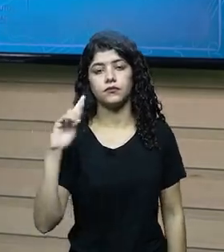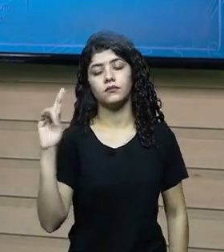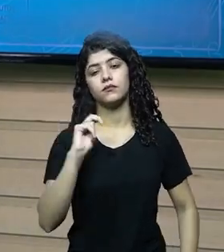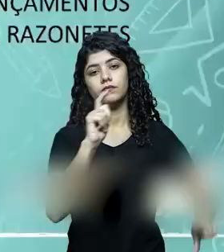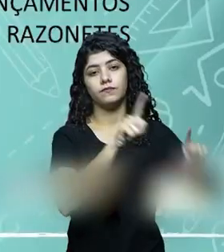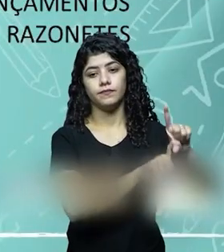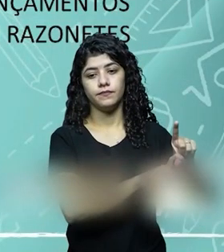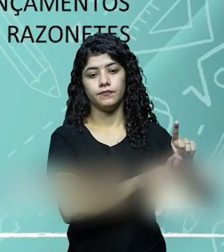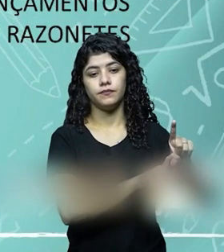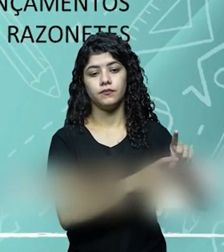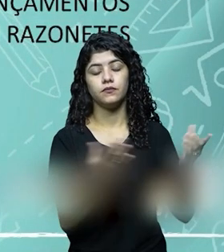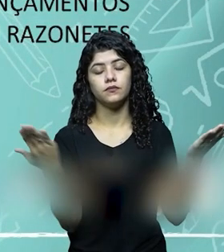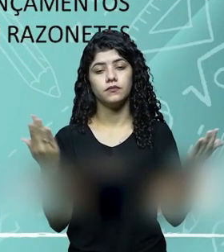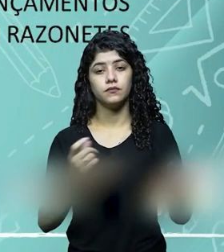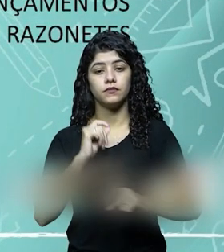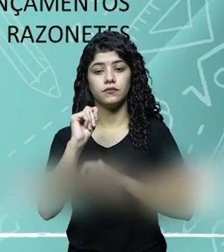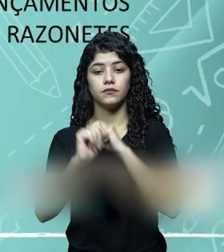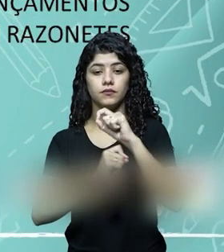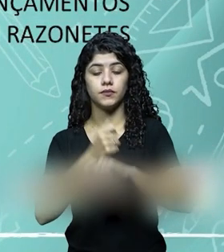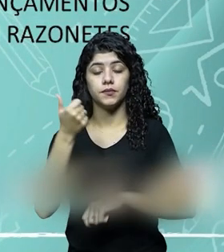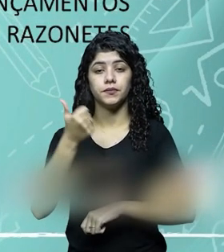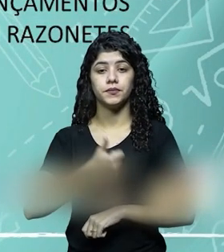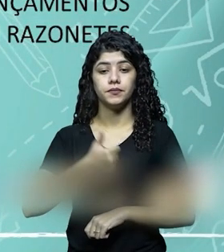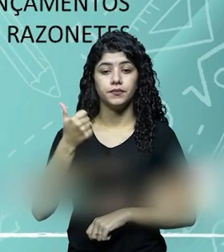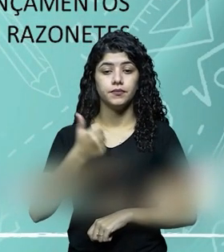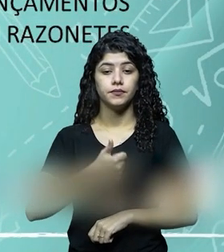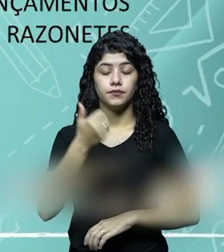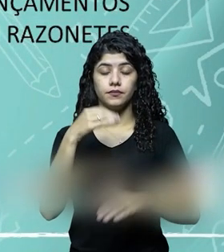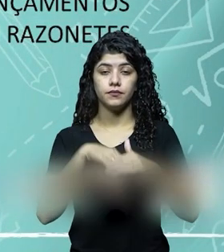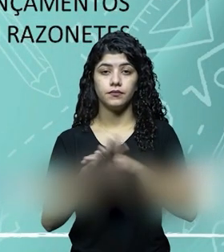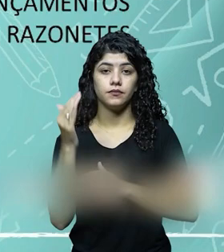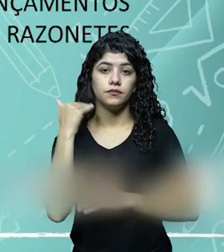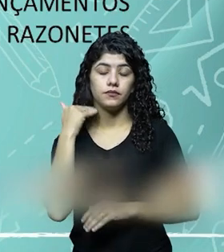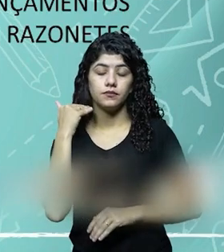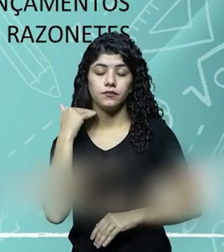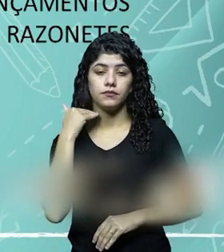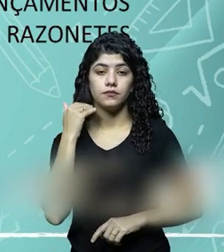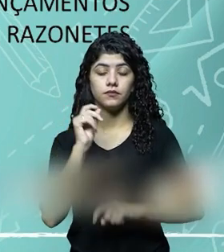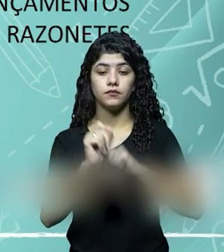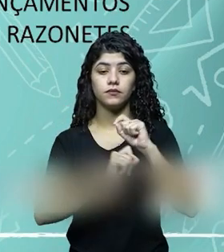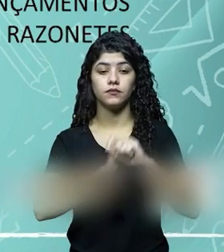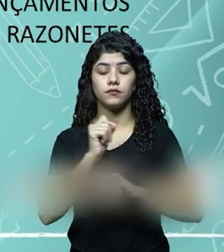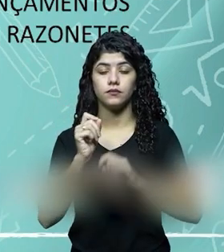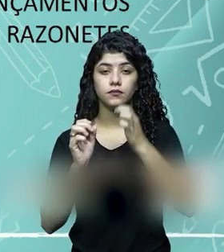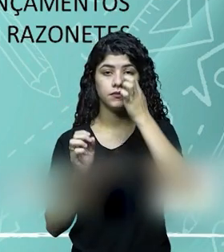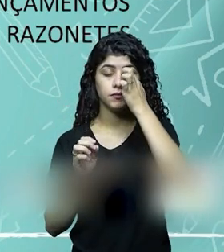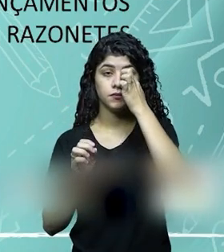que é no resultado. Então aqui para o razonete nós temos, primeiro, na conta Banco Movimento,